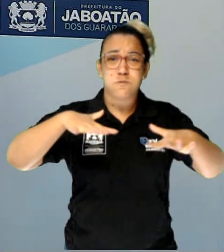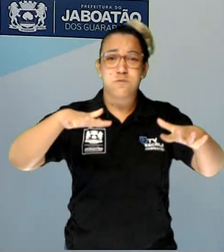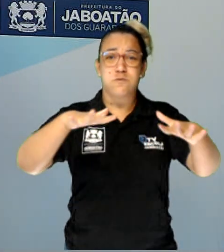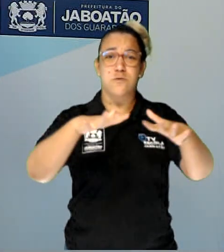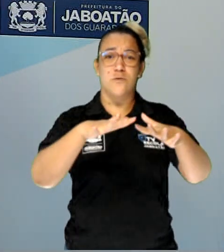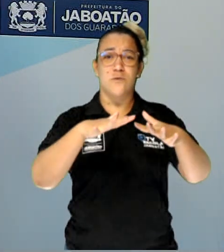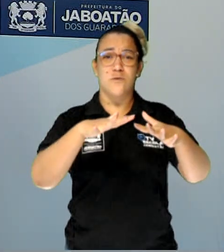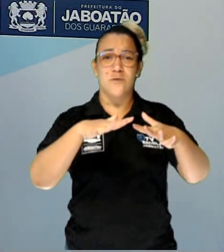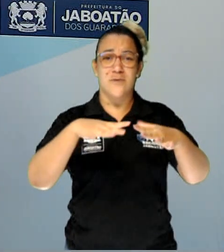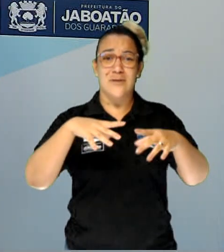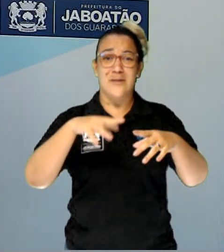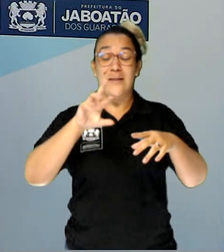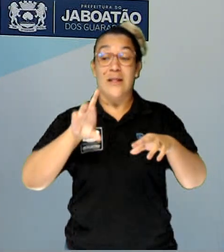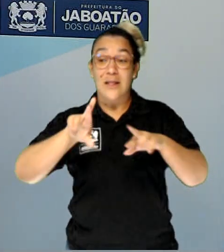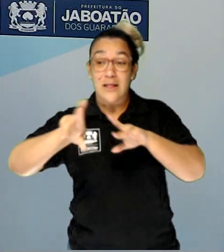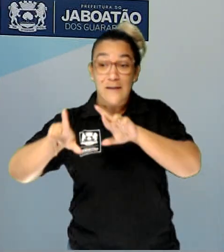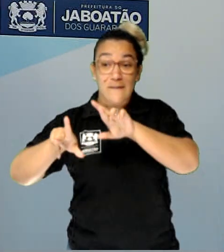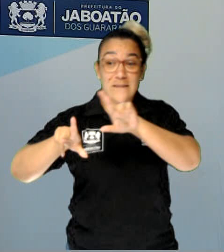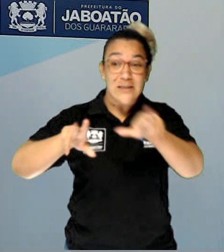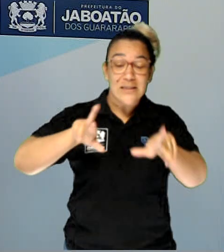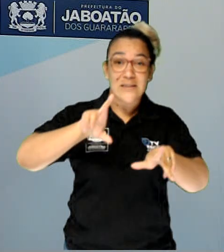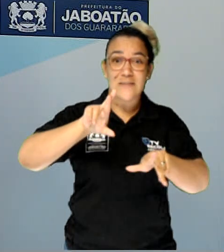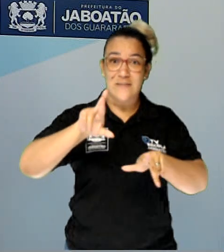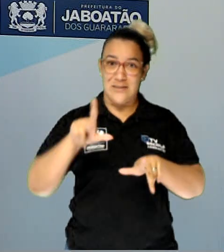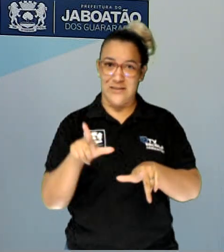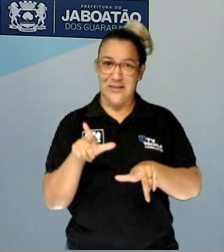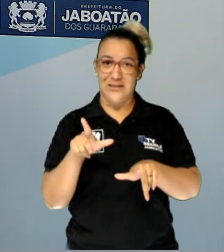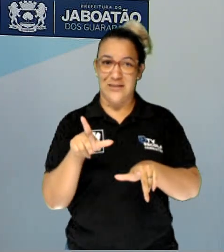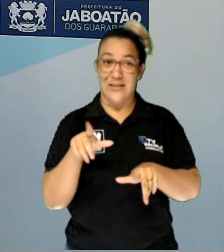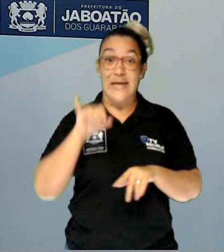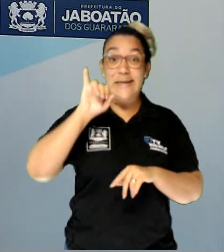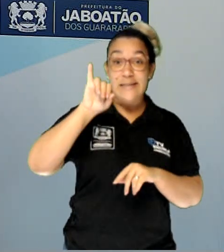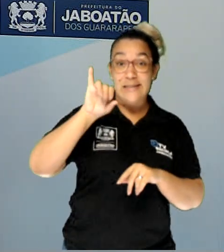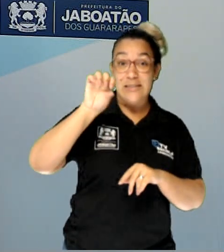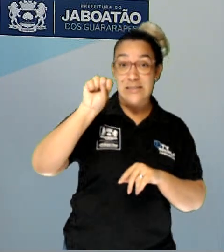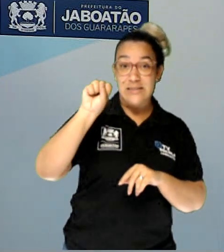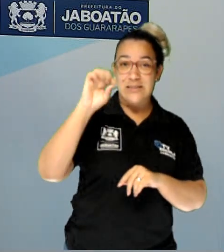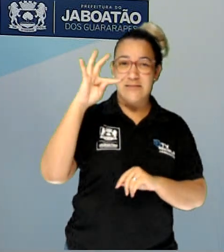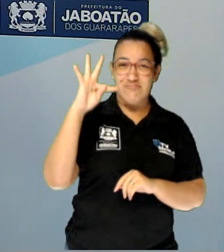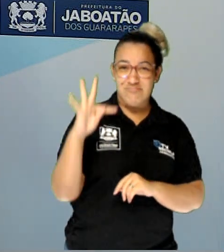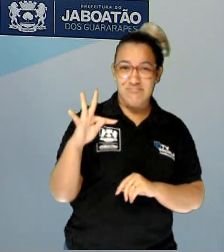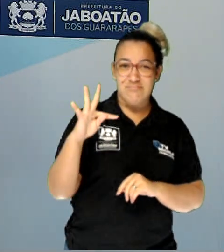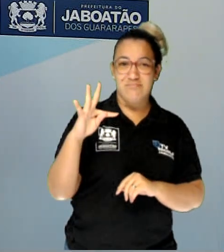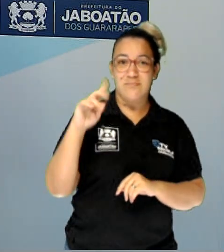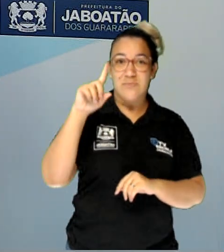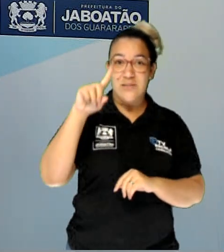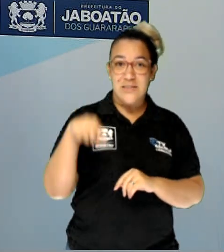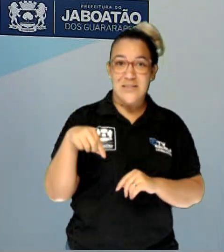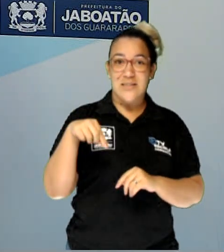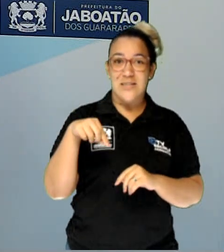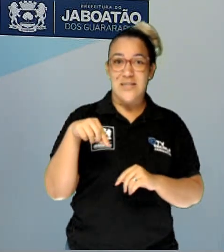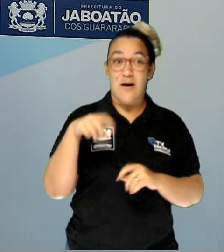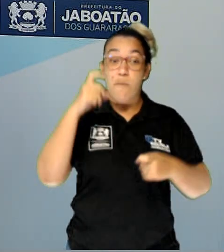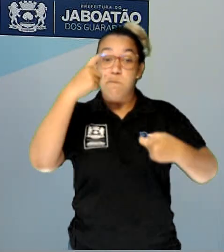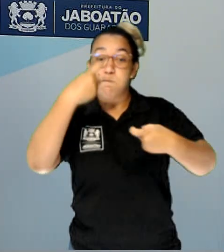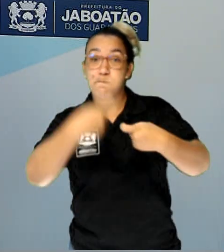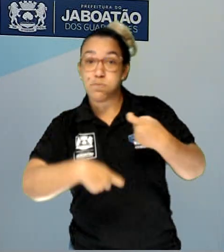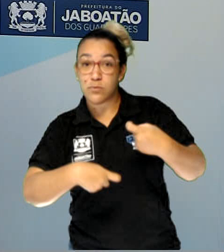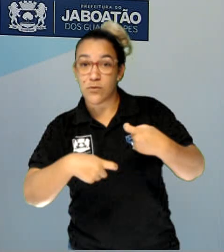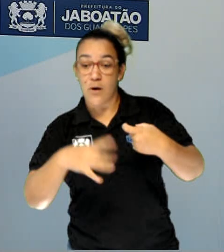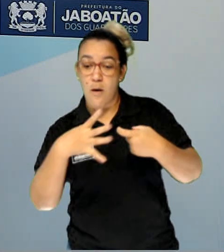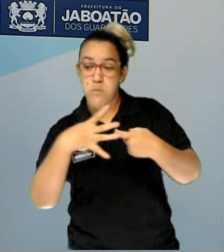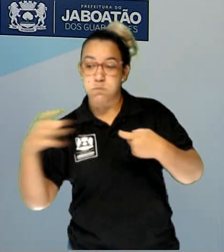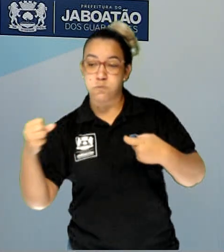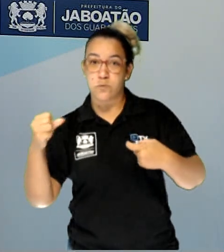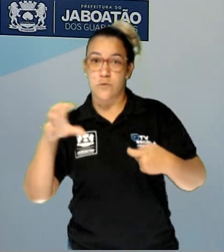outra de maneiras diferentes. No caso das ISTs, né? Elas são transmitidas via sexual. Então,